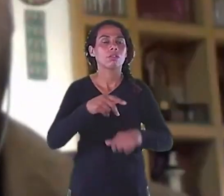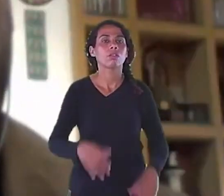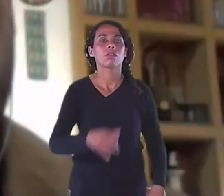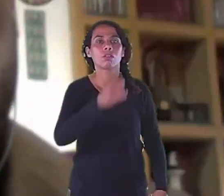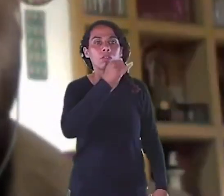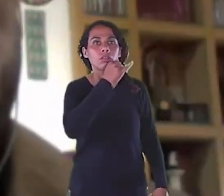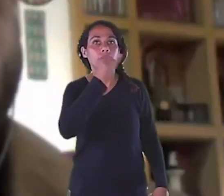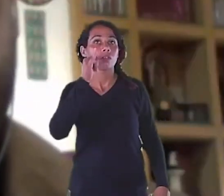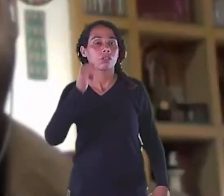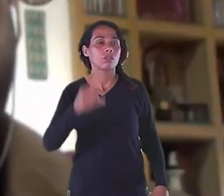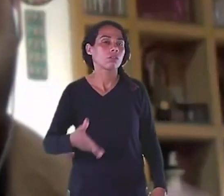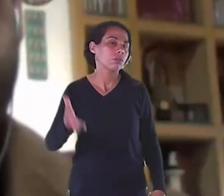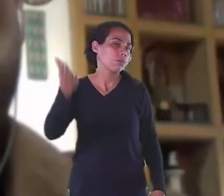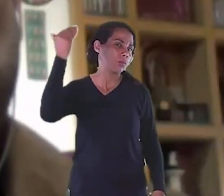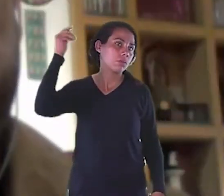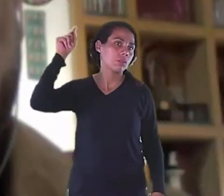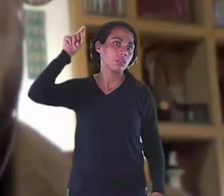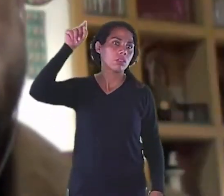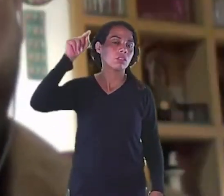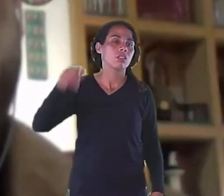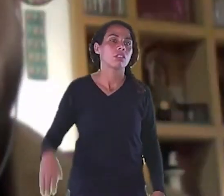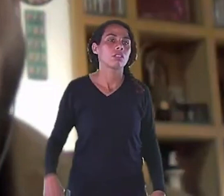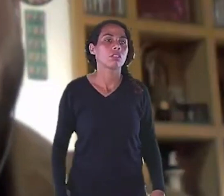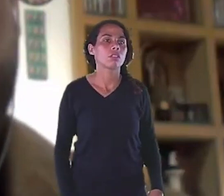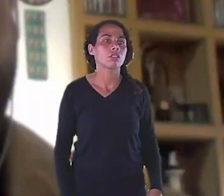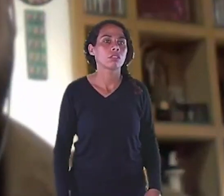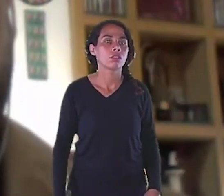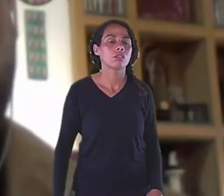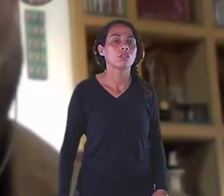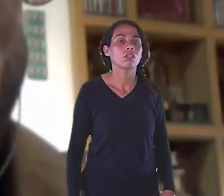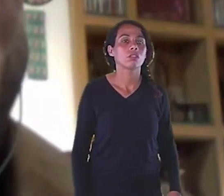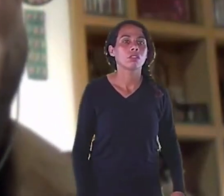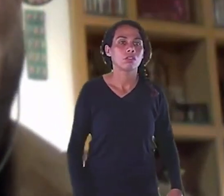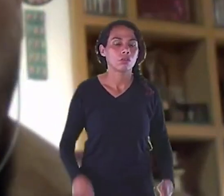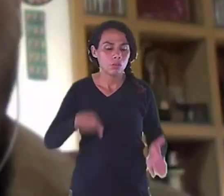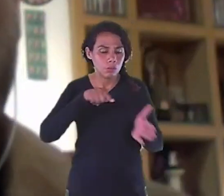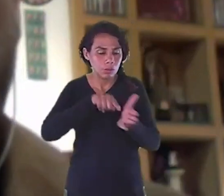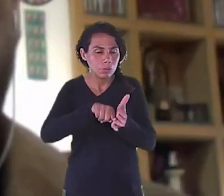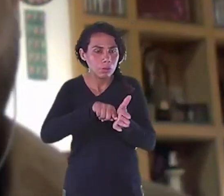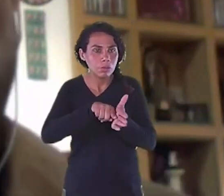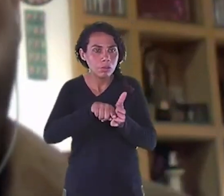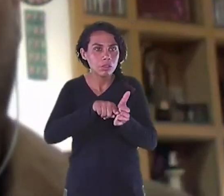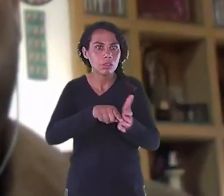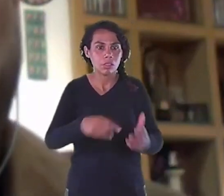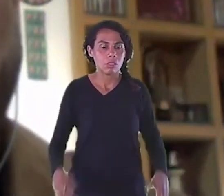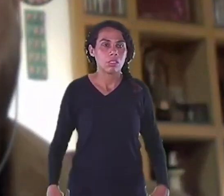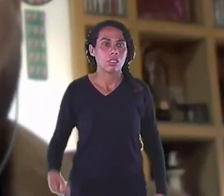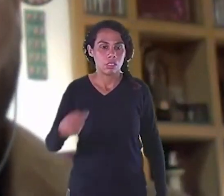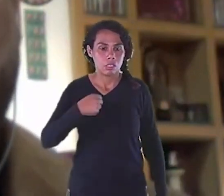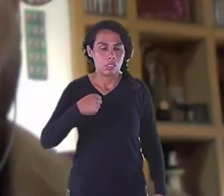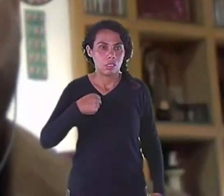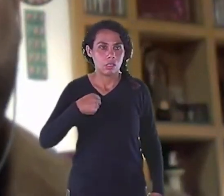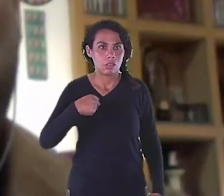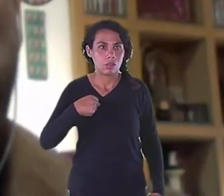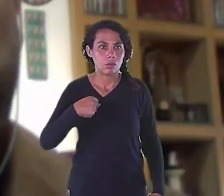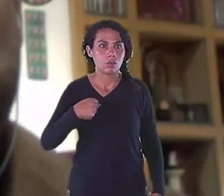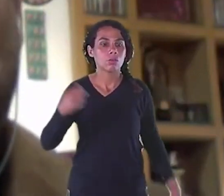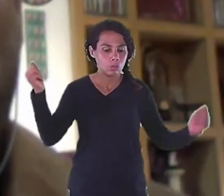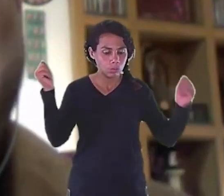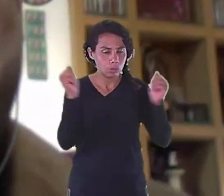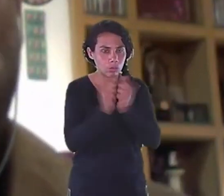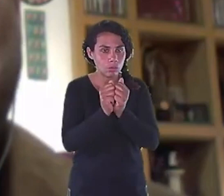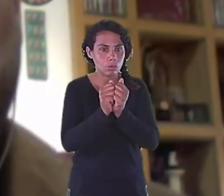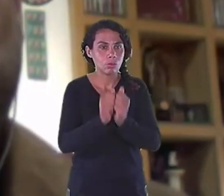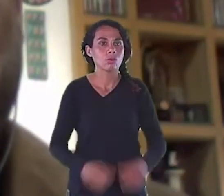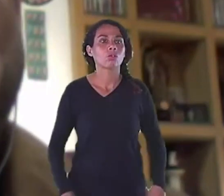chamou Design plus research Design mais pesquisa E o convidado Para a aula magna Foi o